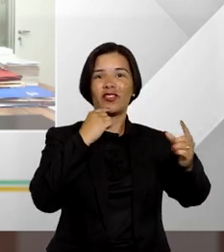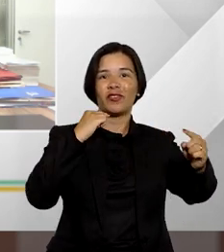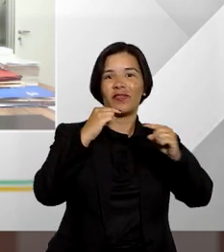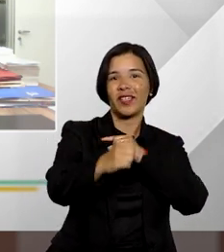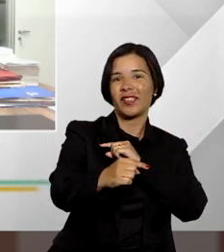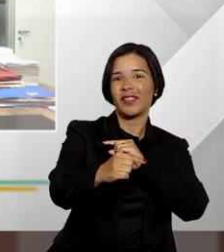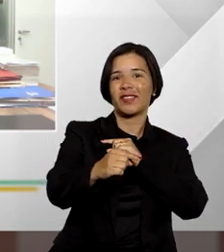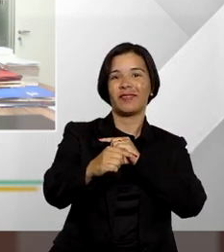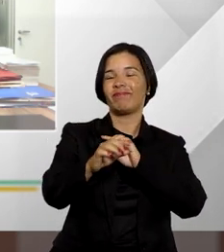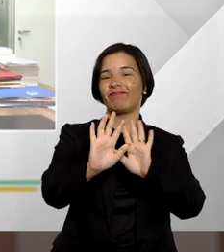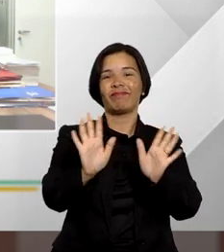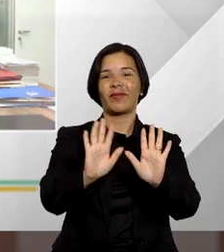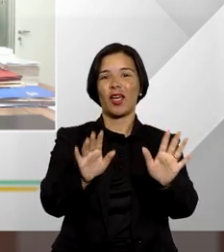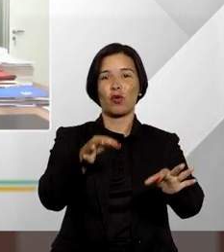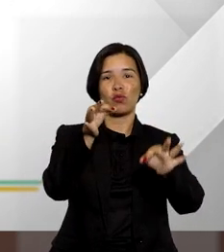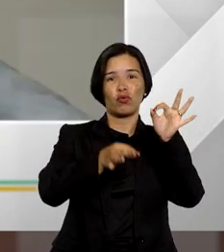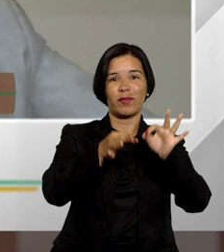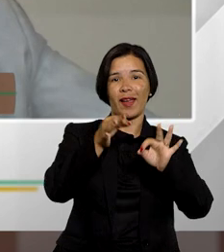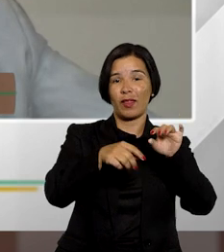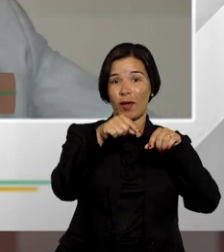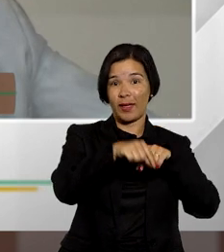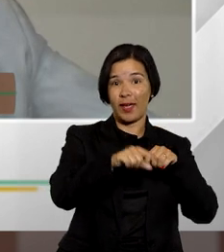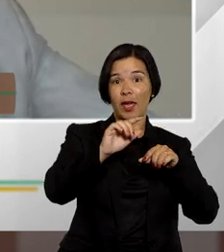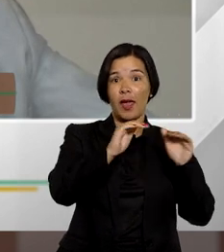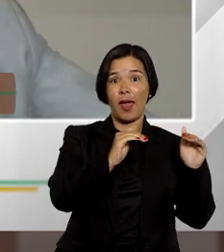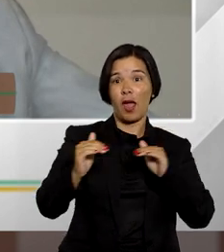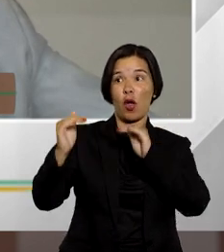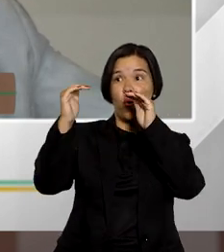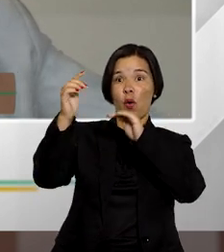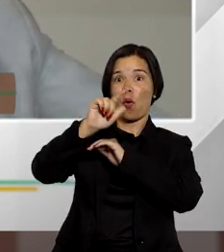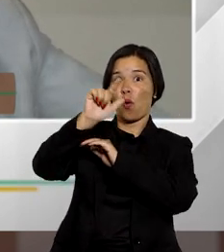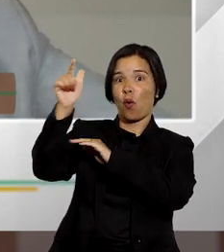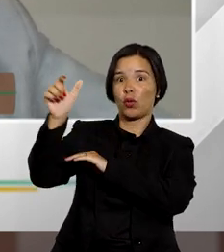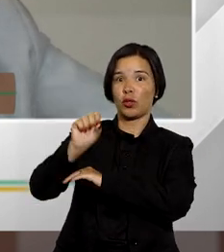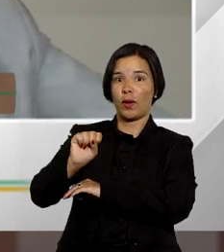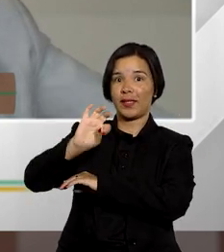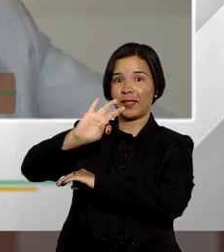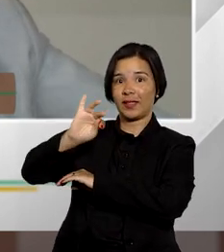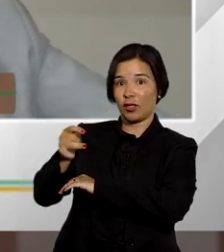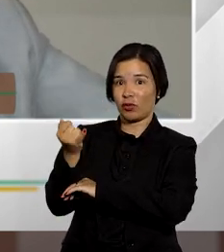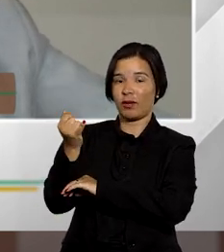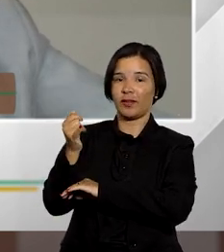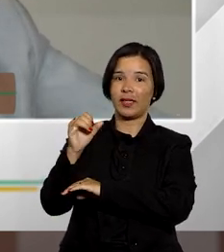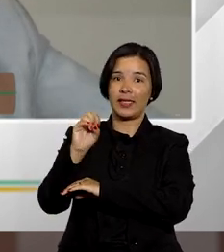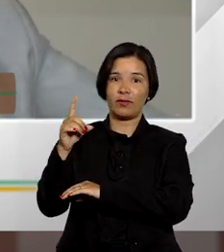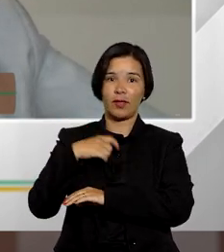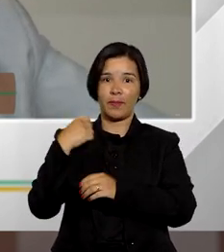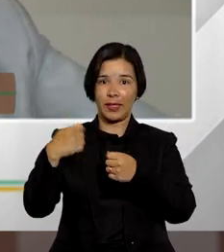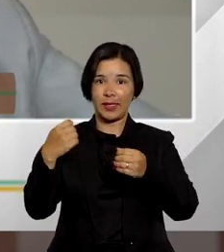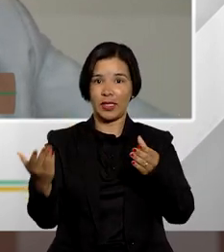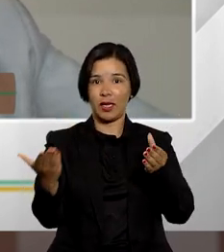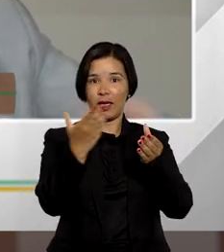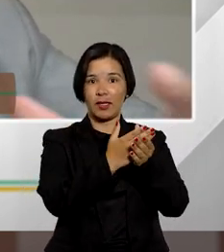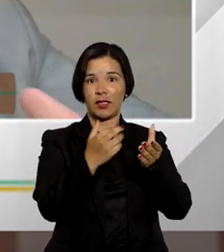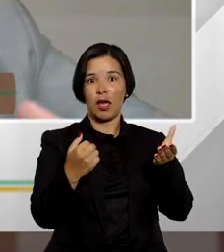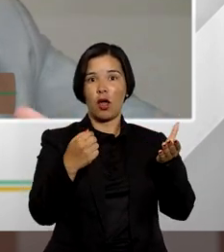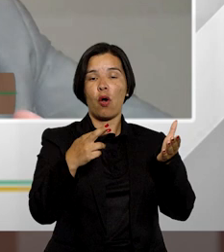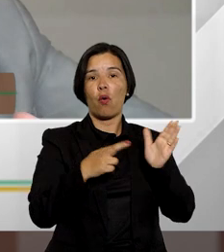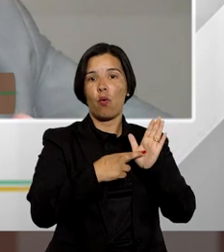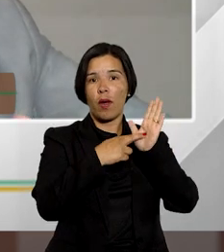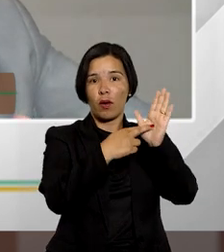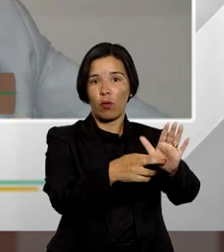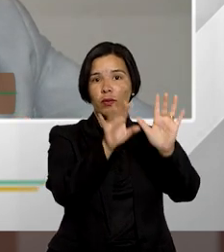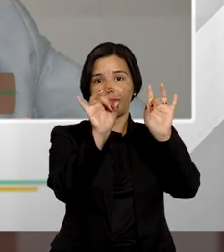eles serão julgados por uma outra instância no âmbito do STJ por exemplo você entra com recurso especial há um